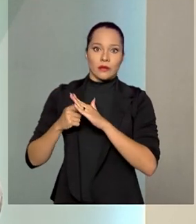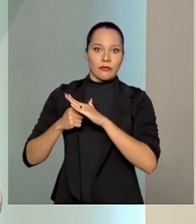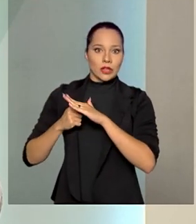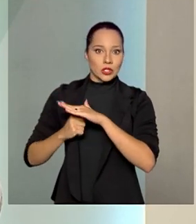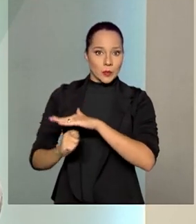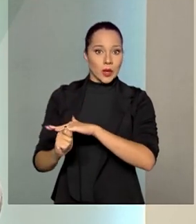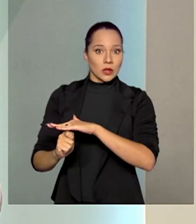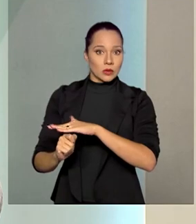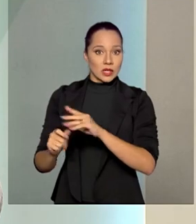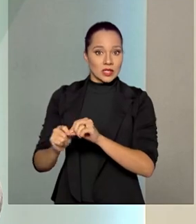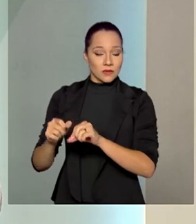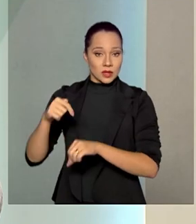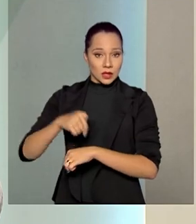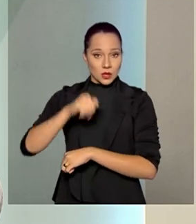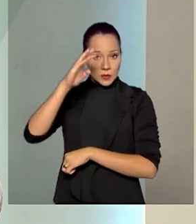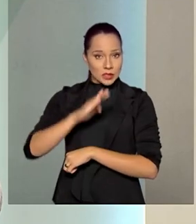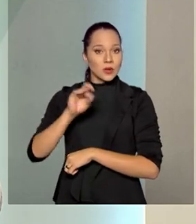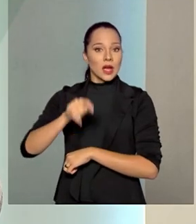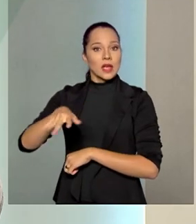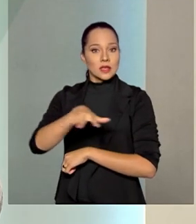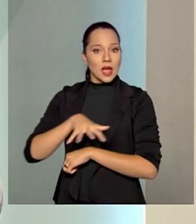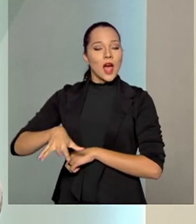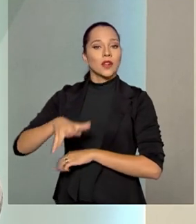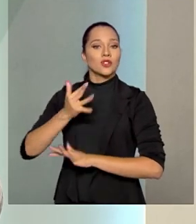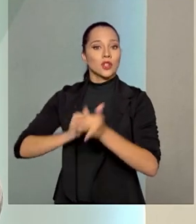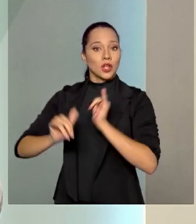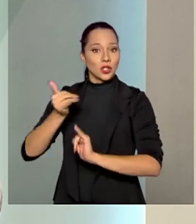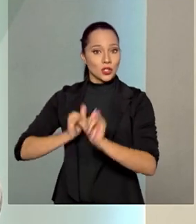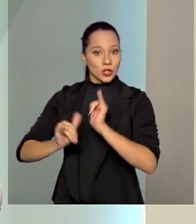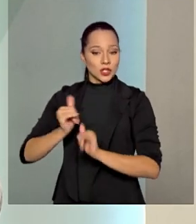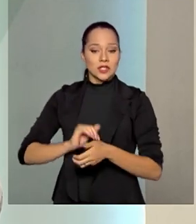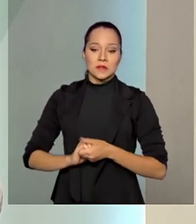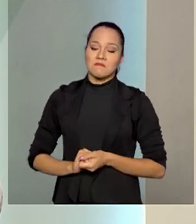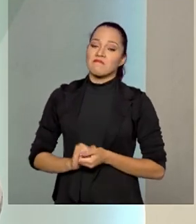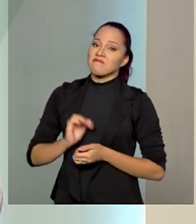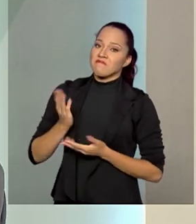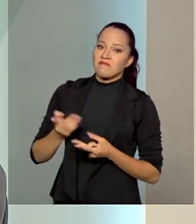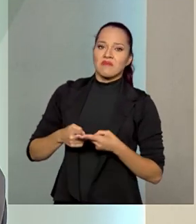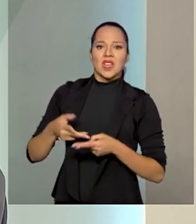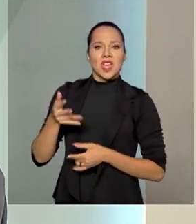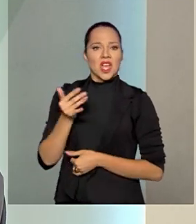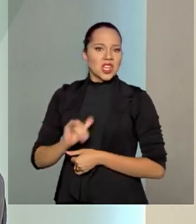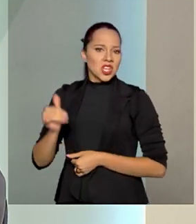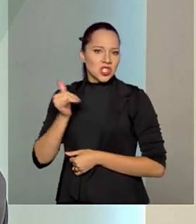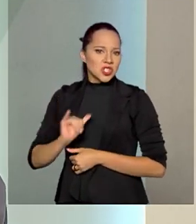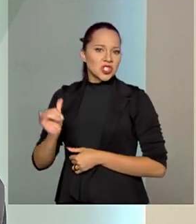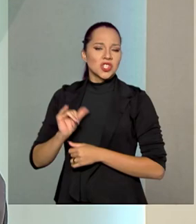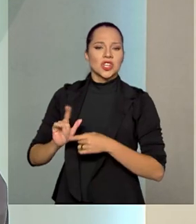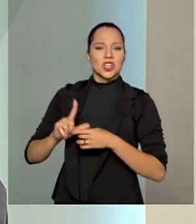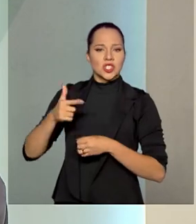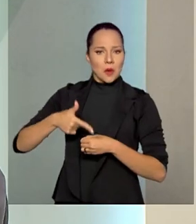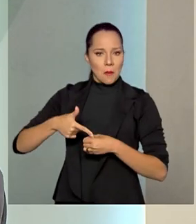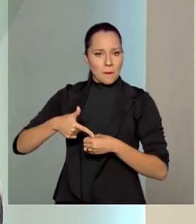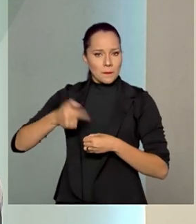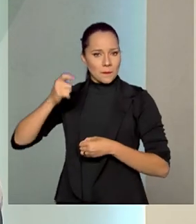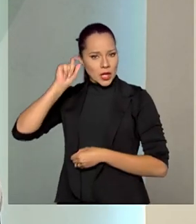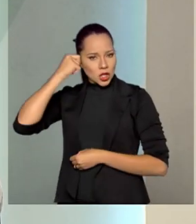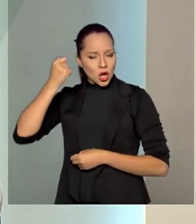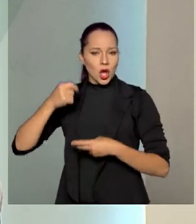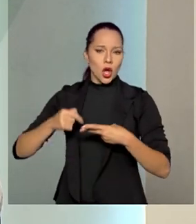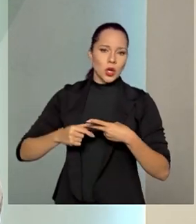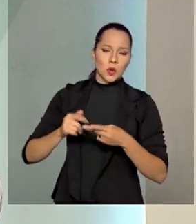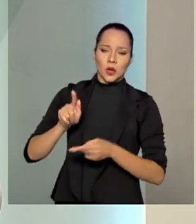realizado no país tem sido no setor de energia. Seja ele no setor de petróleo, gás e